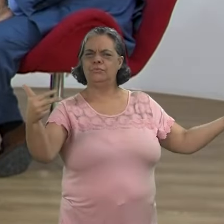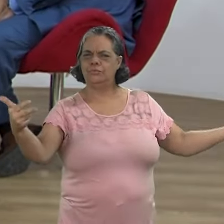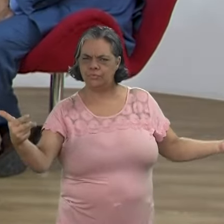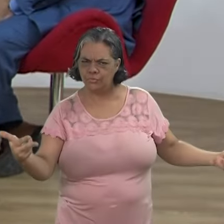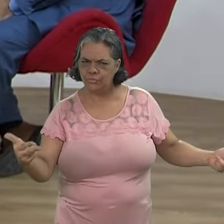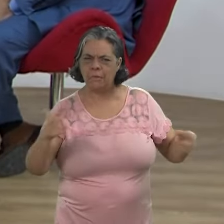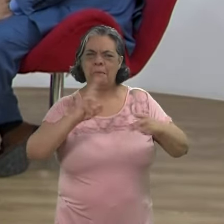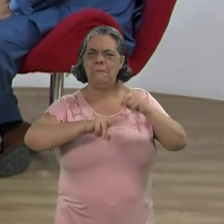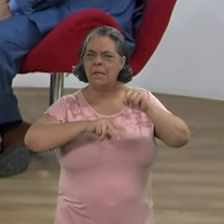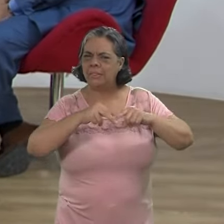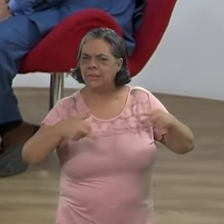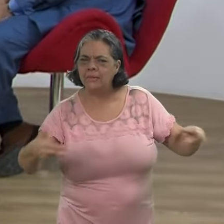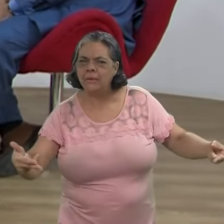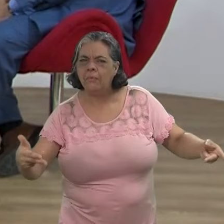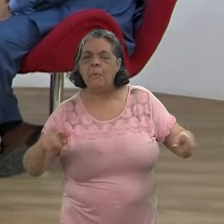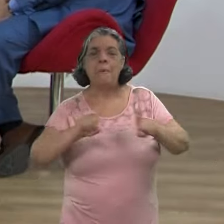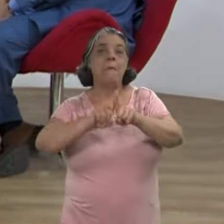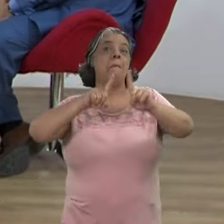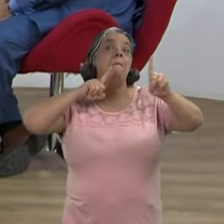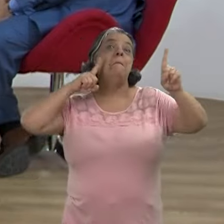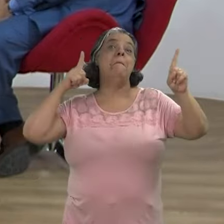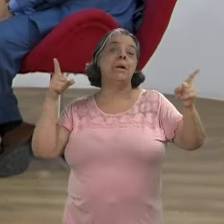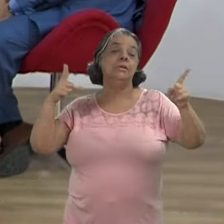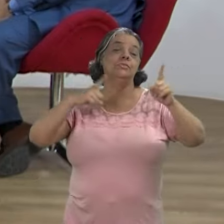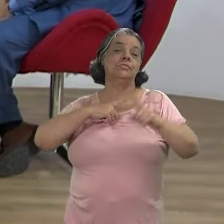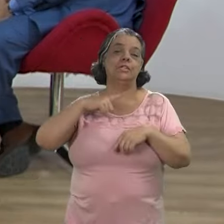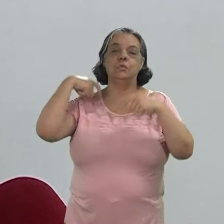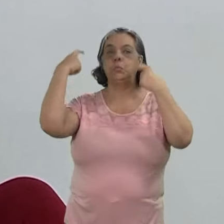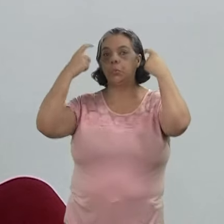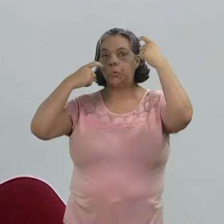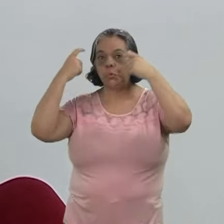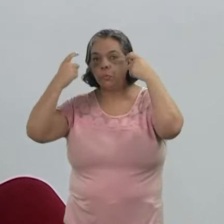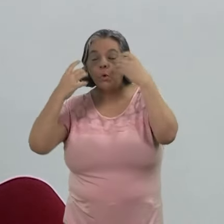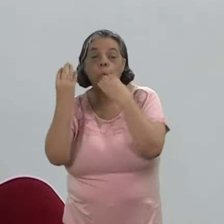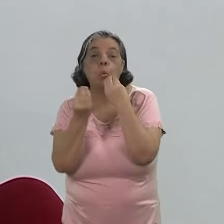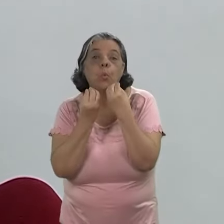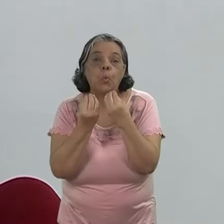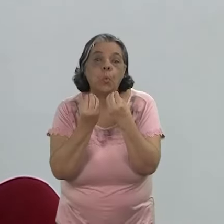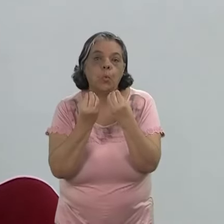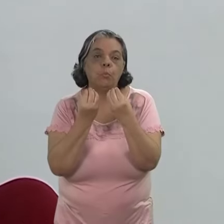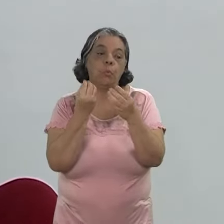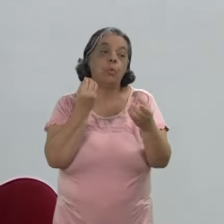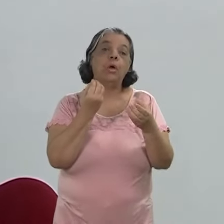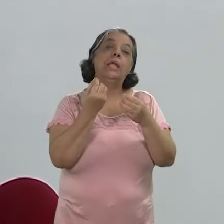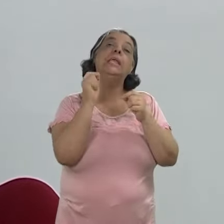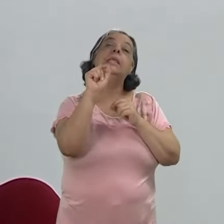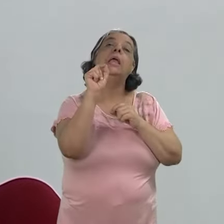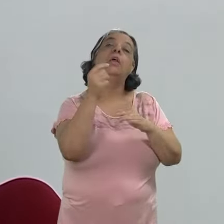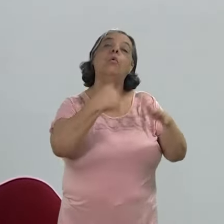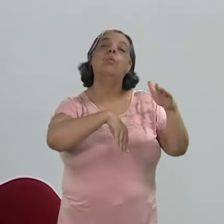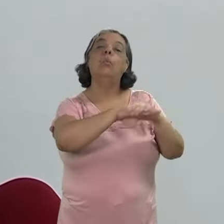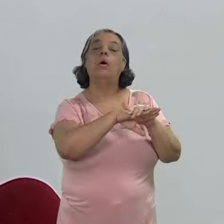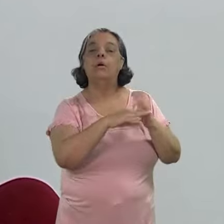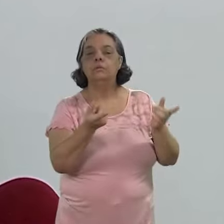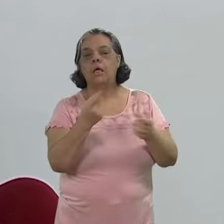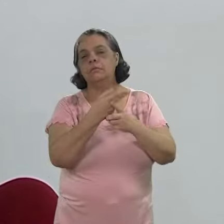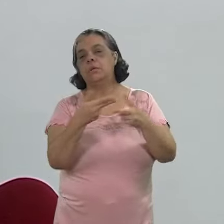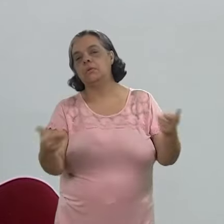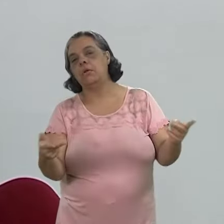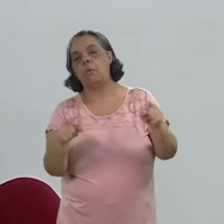de material produzido, mas também se preocupar com como e quem está guardando esse material.